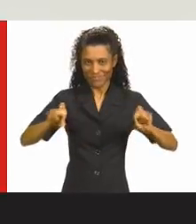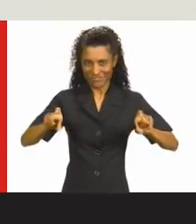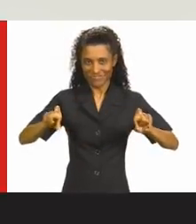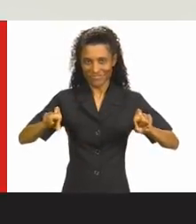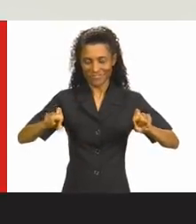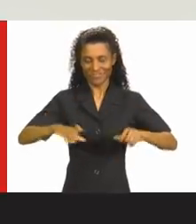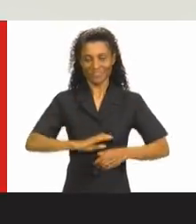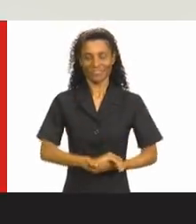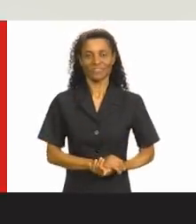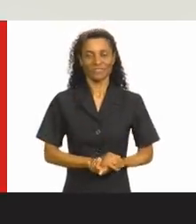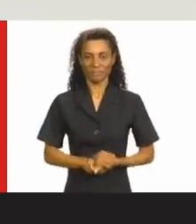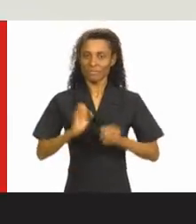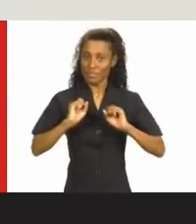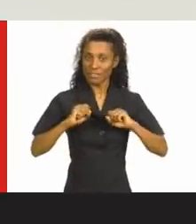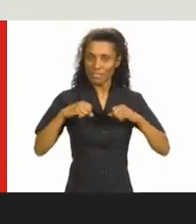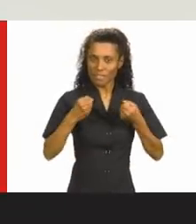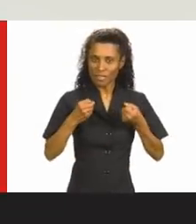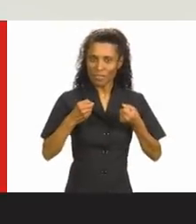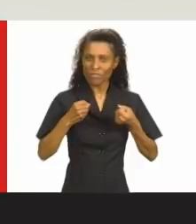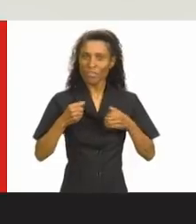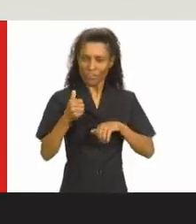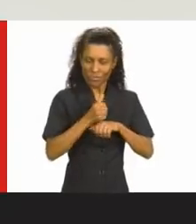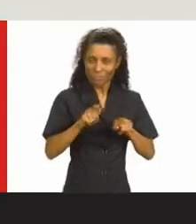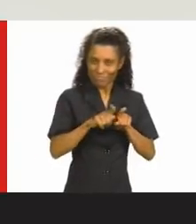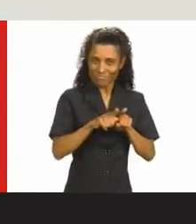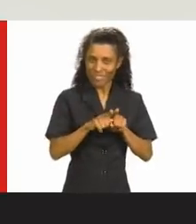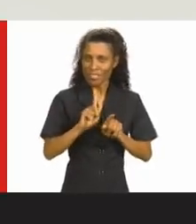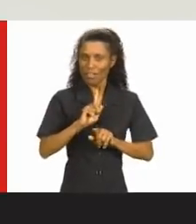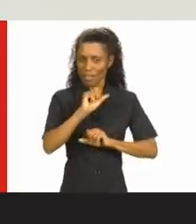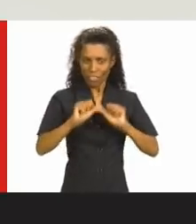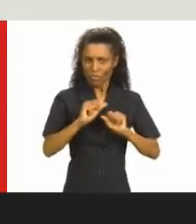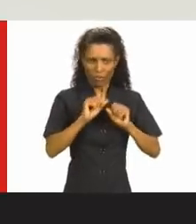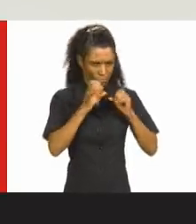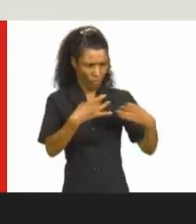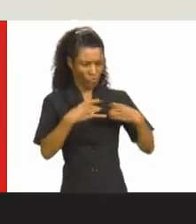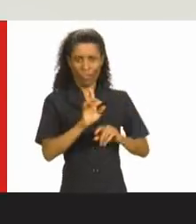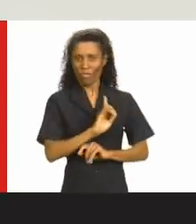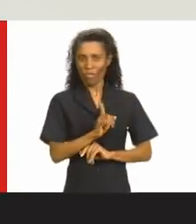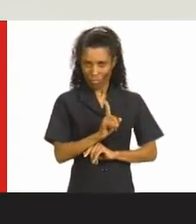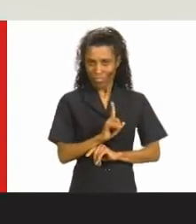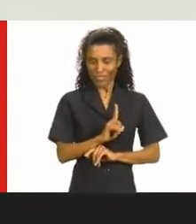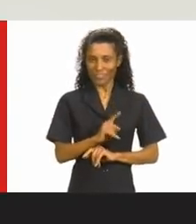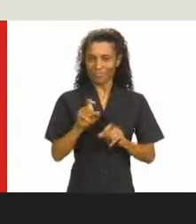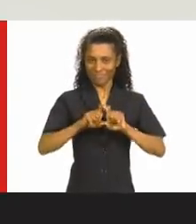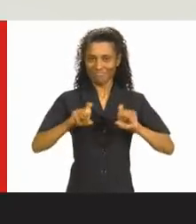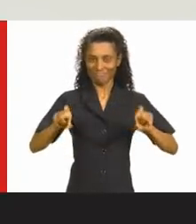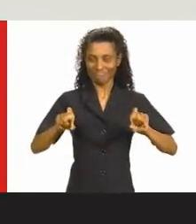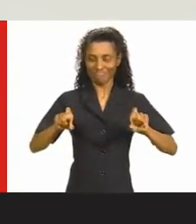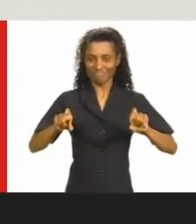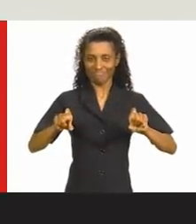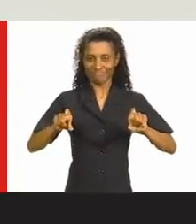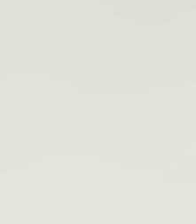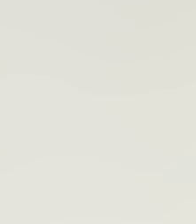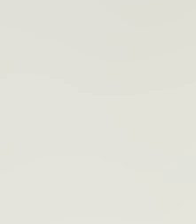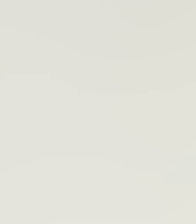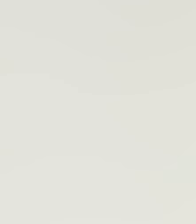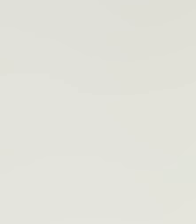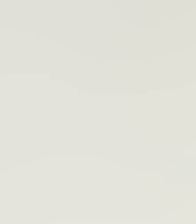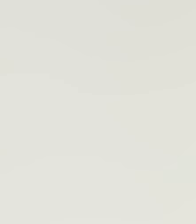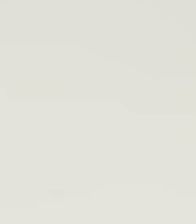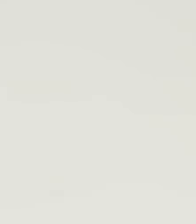Simão, 15777. Em defesa das carreiras e do rodeio. Não me troque, não me vendo. Mas cega neles, 15677.